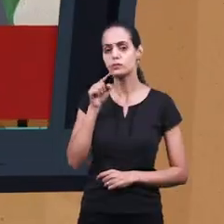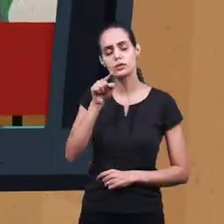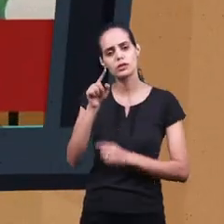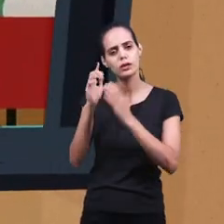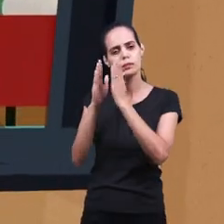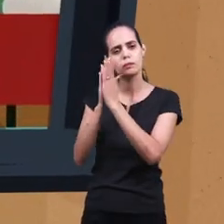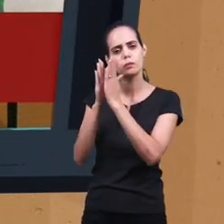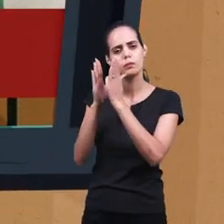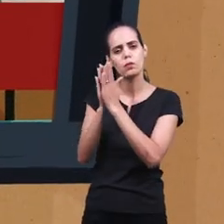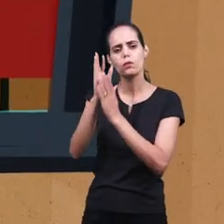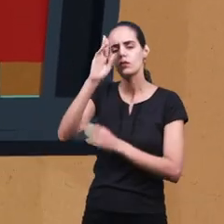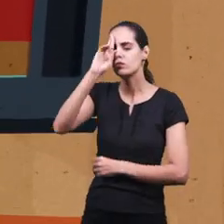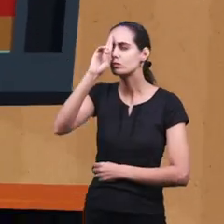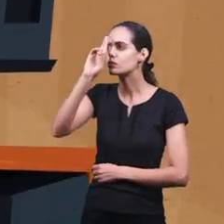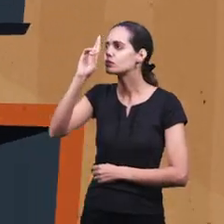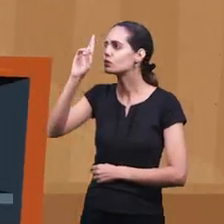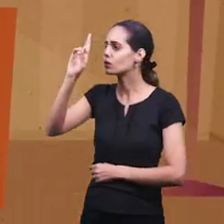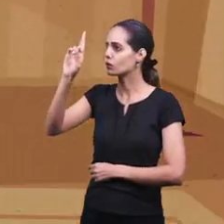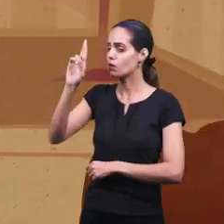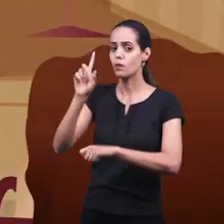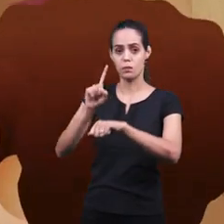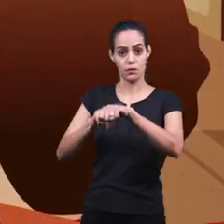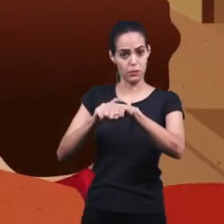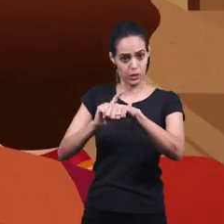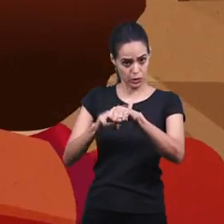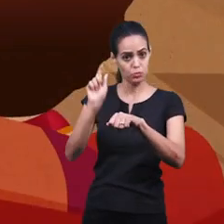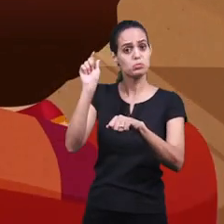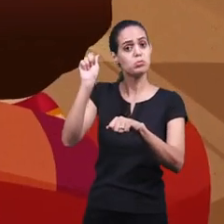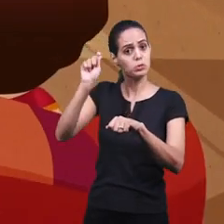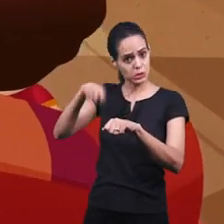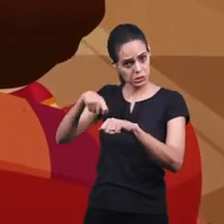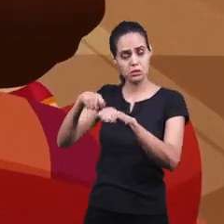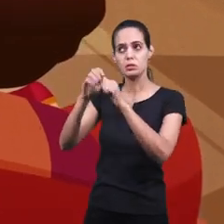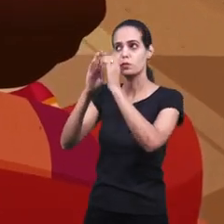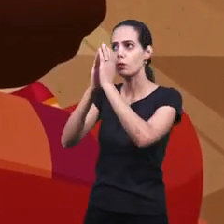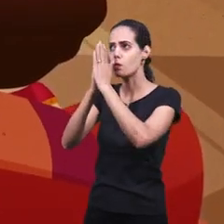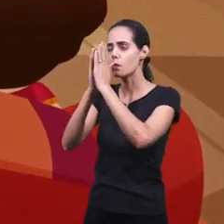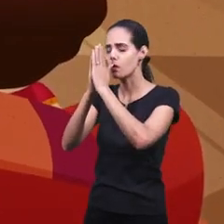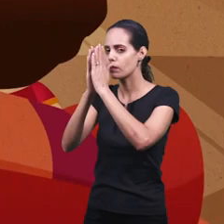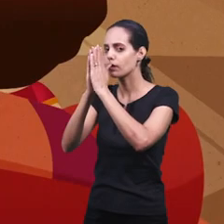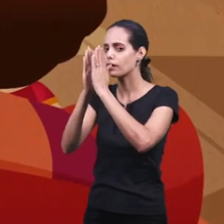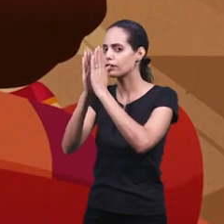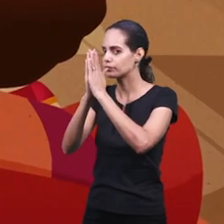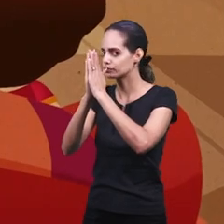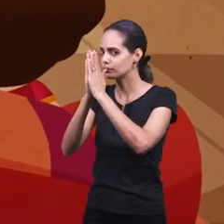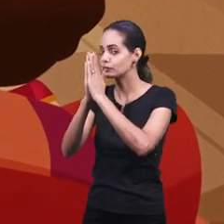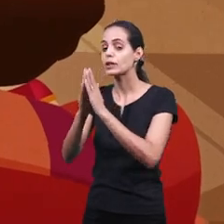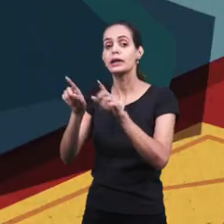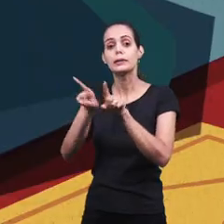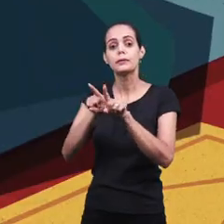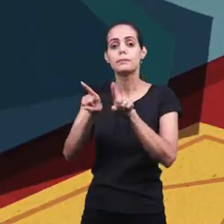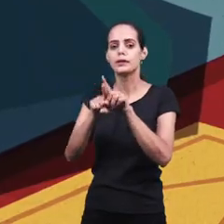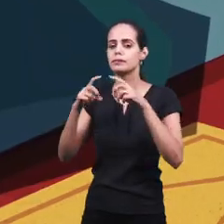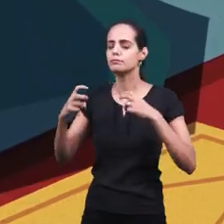Buscai ao Senhor enquanto se pode achar